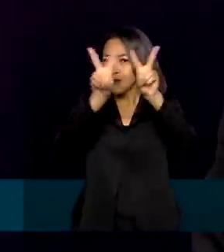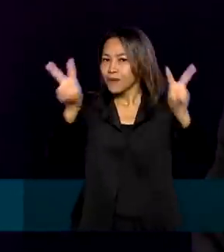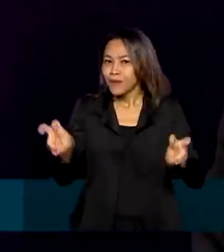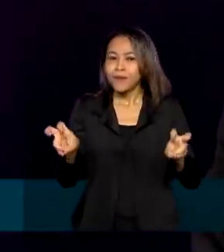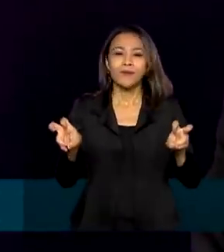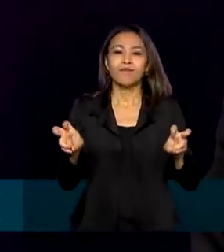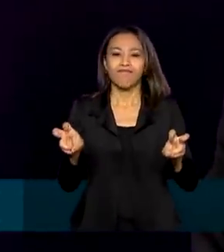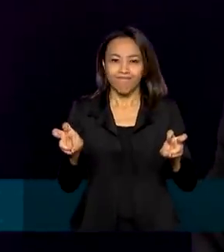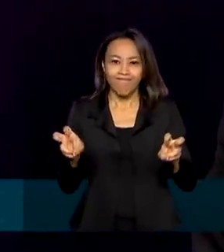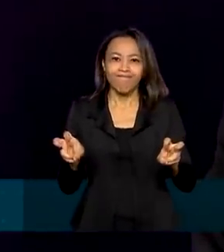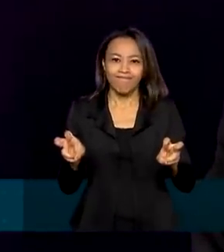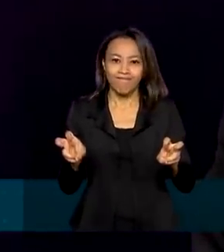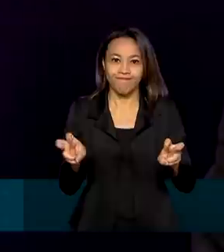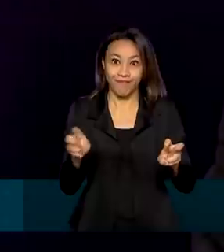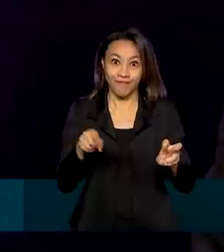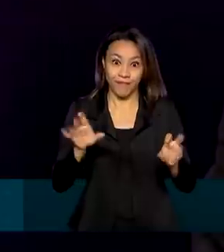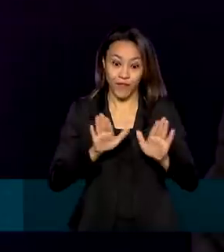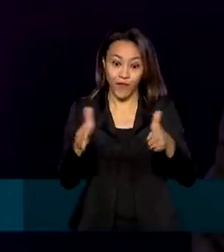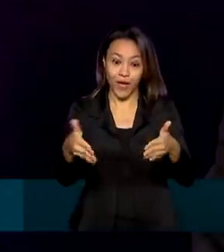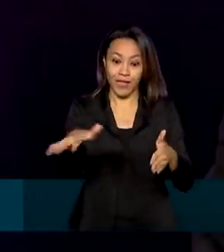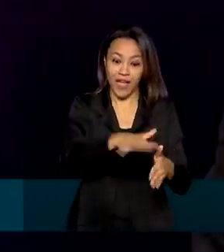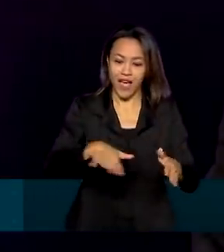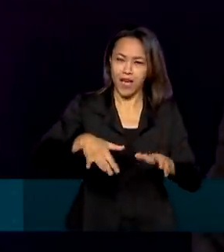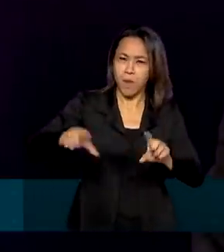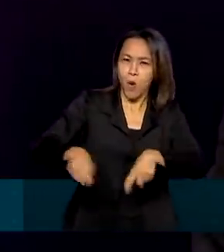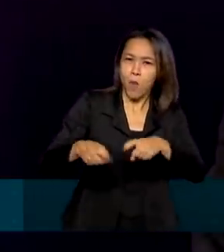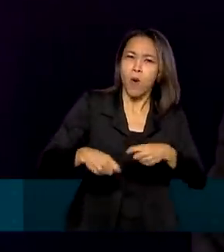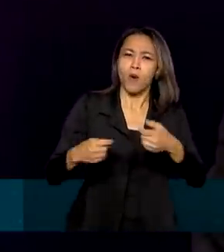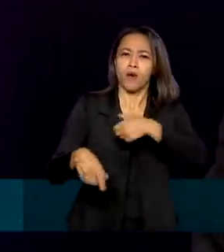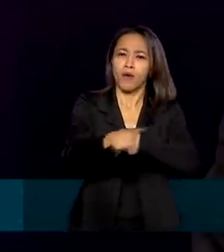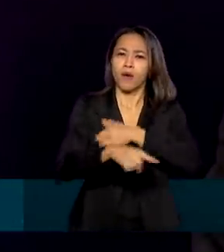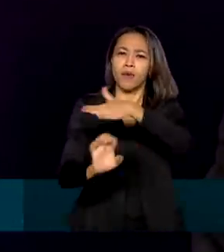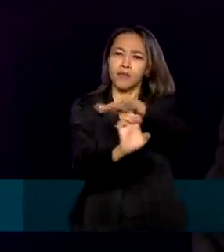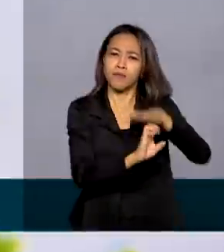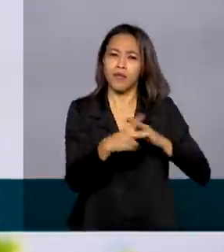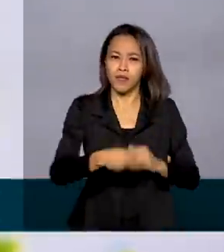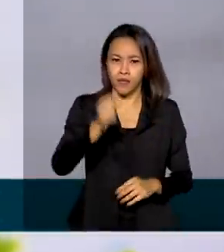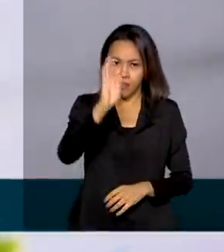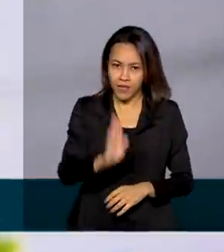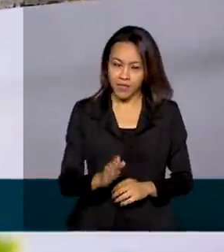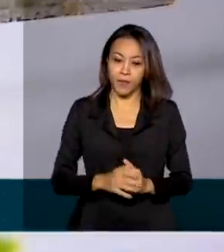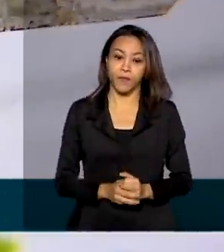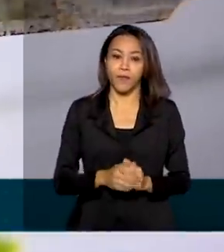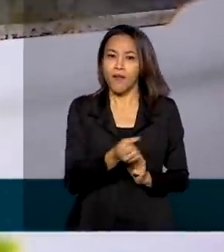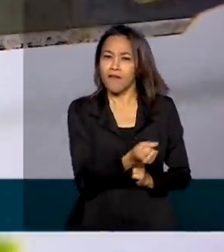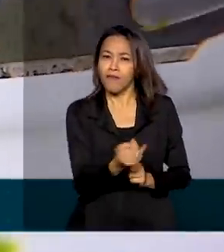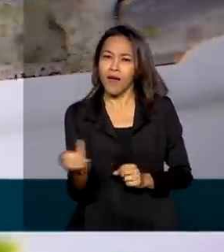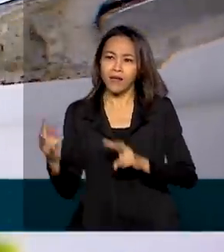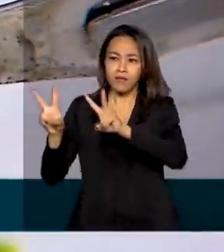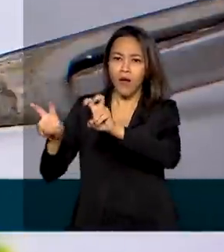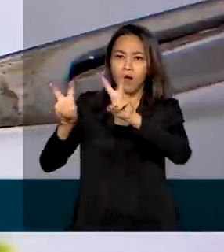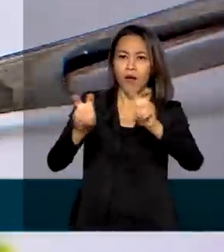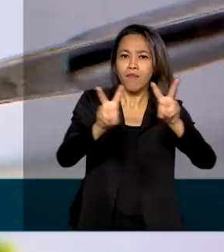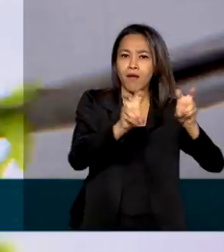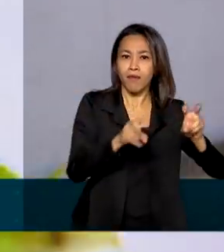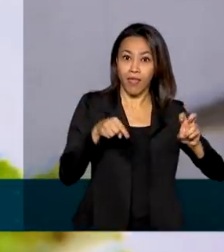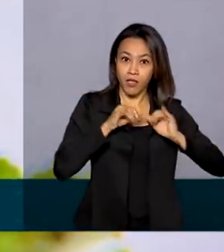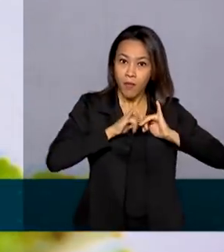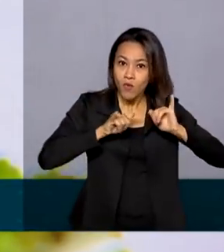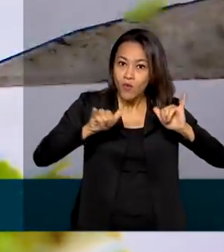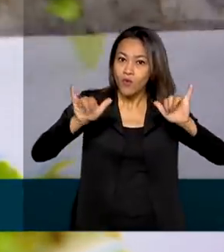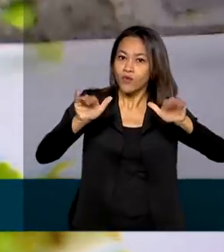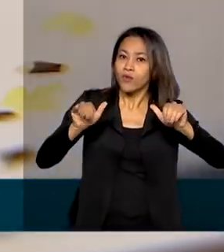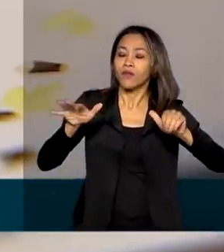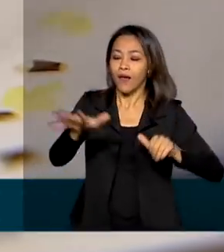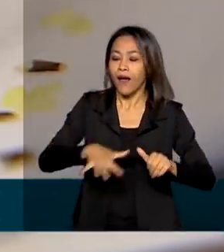para o setor produtivo, para as empresas brasileiras. Entre as áreas temáticas dessa chamada estão